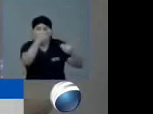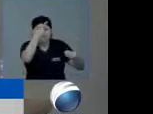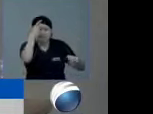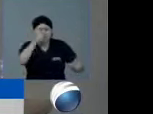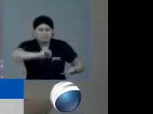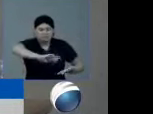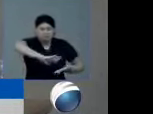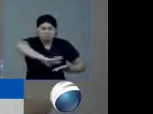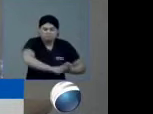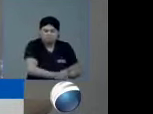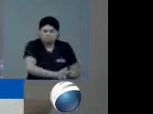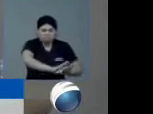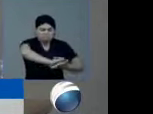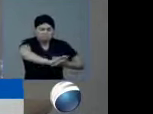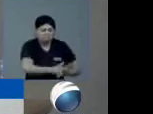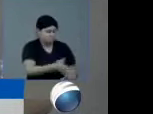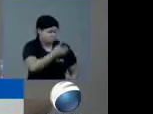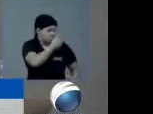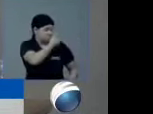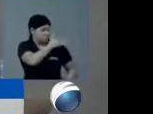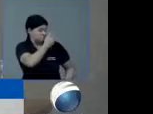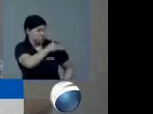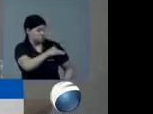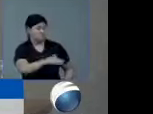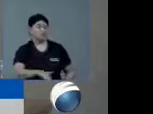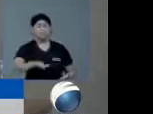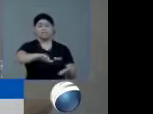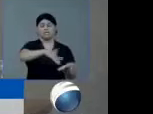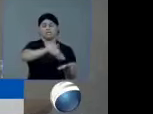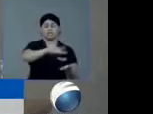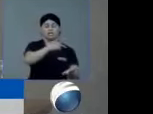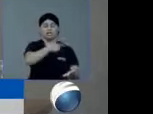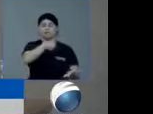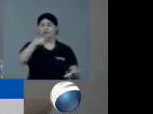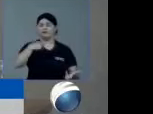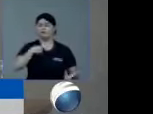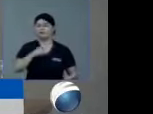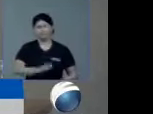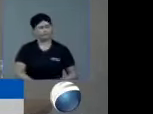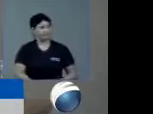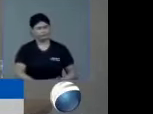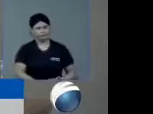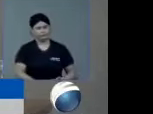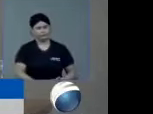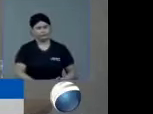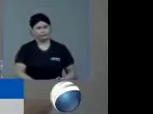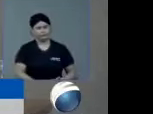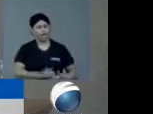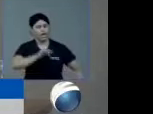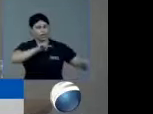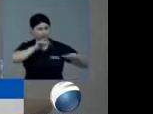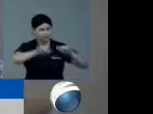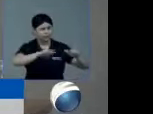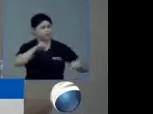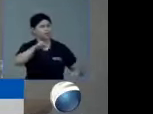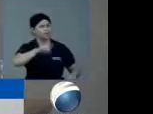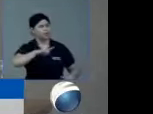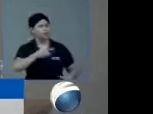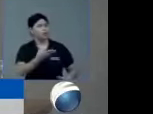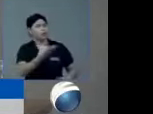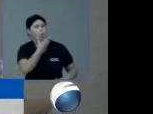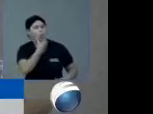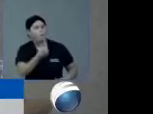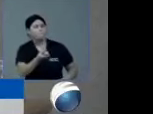massacrado pela secretária de saúde, porque nós tínhamos lá um grande homem, o ex-secretário